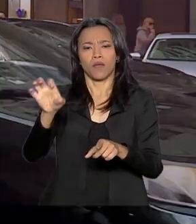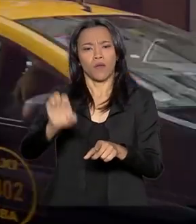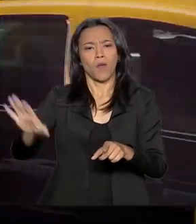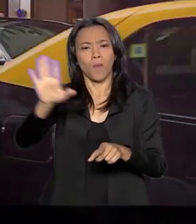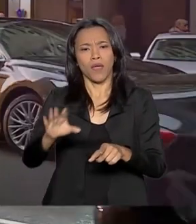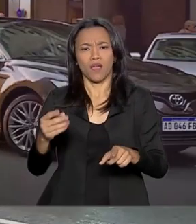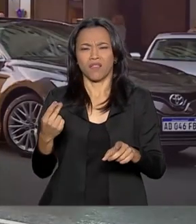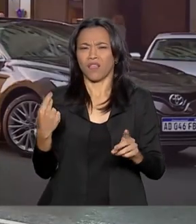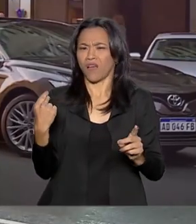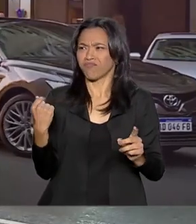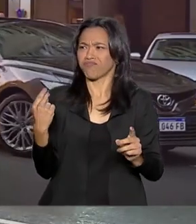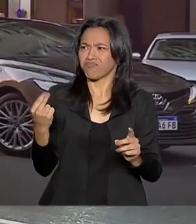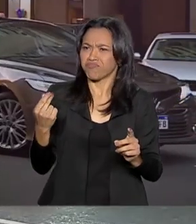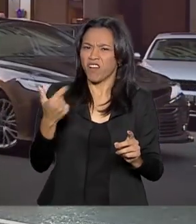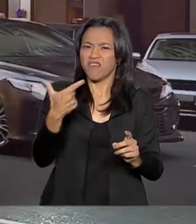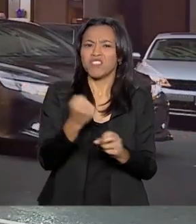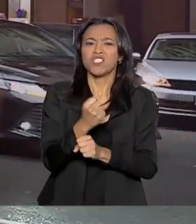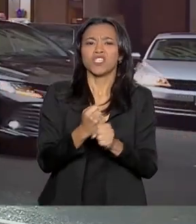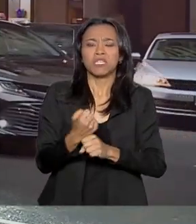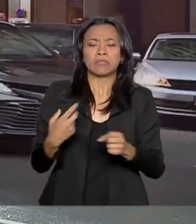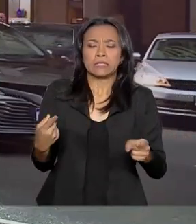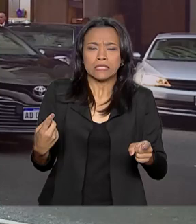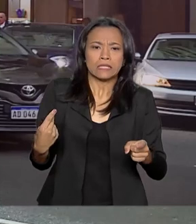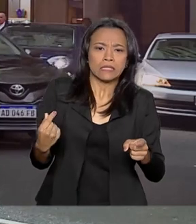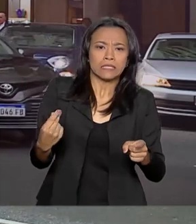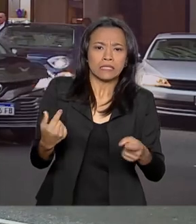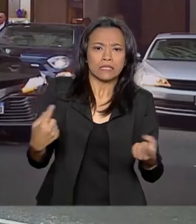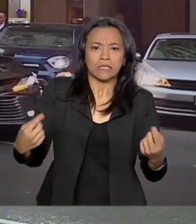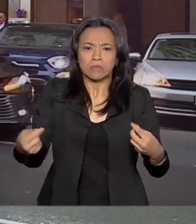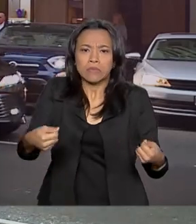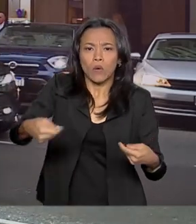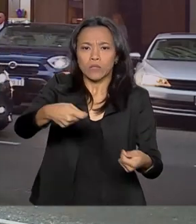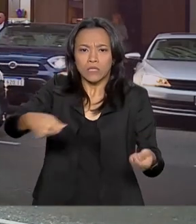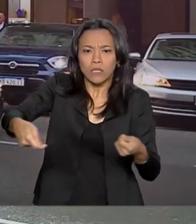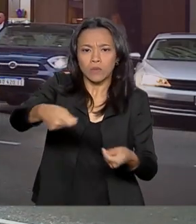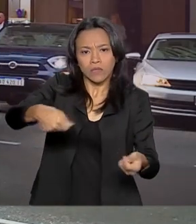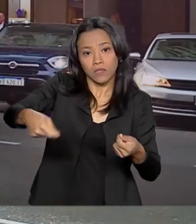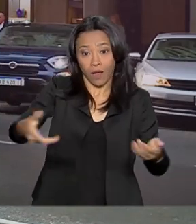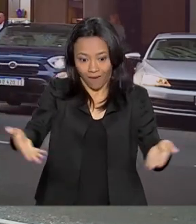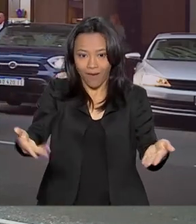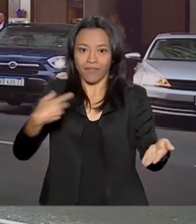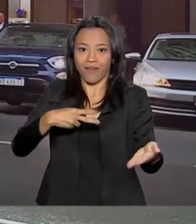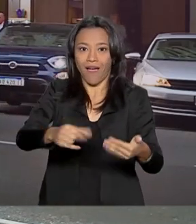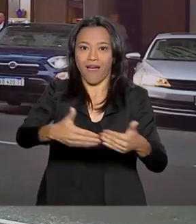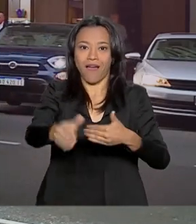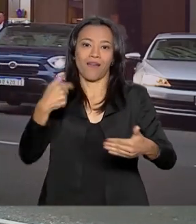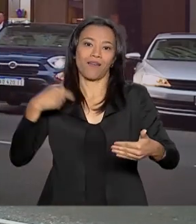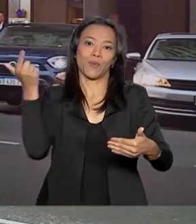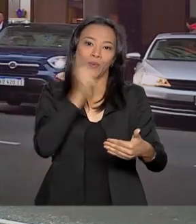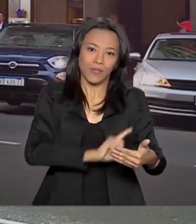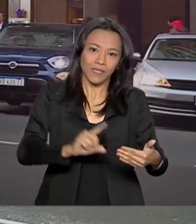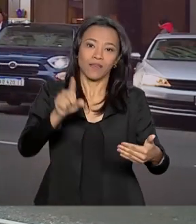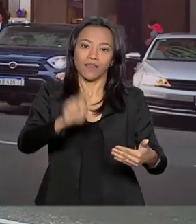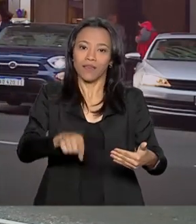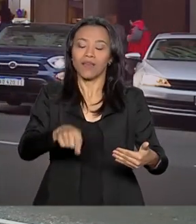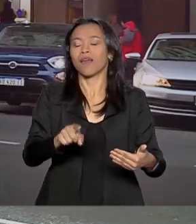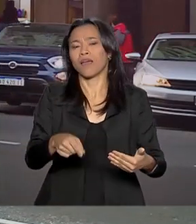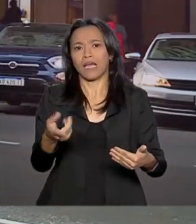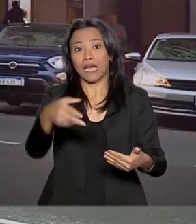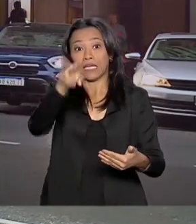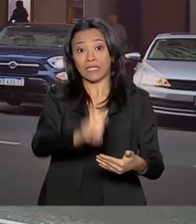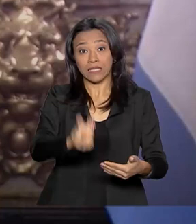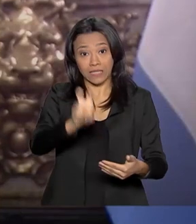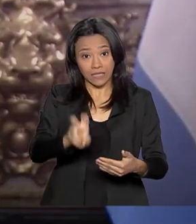concluído. É um passo importante para a economia do bloco latino-americano, que já é considerado a quinta maior